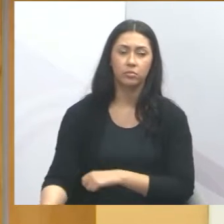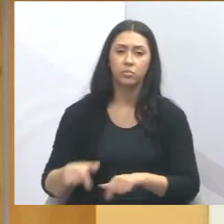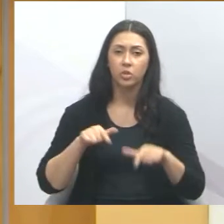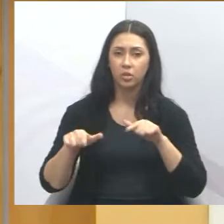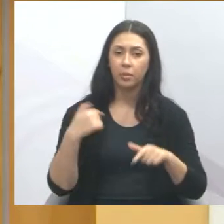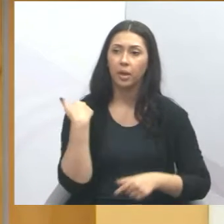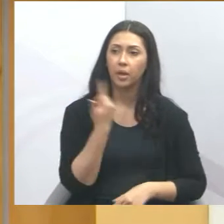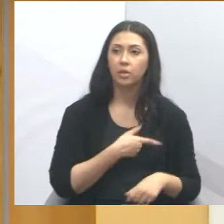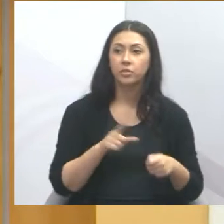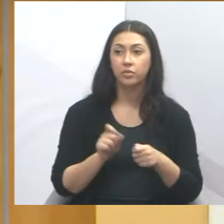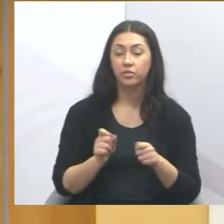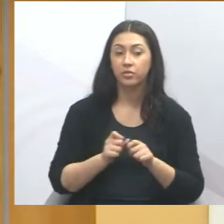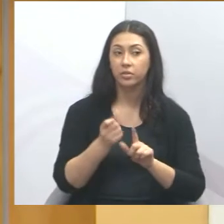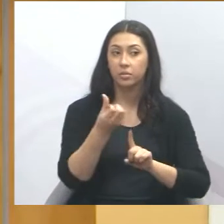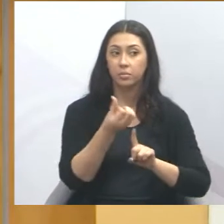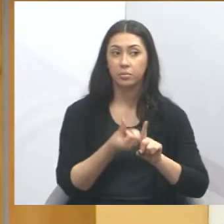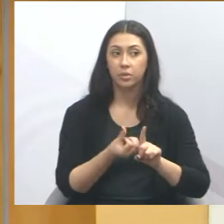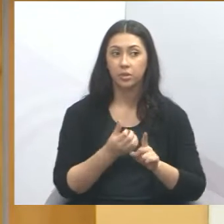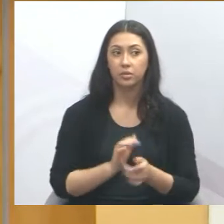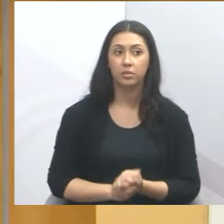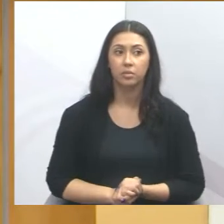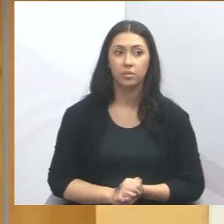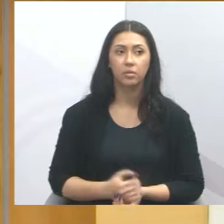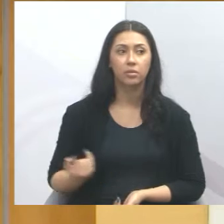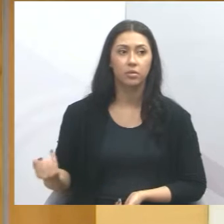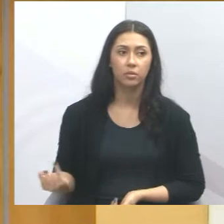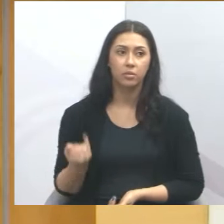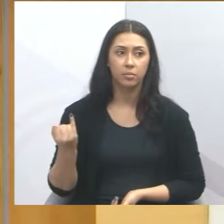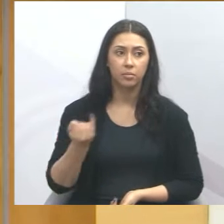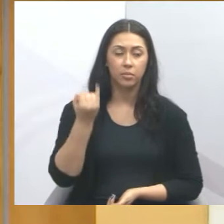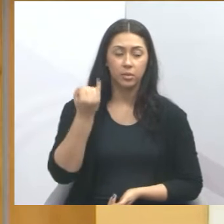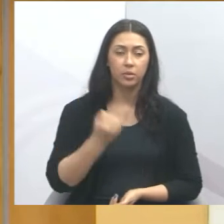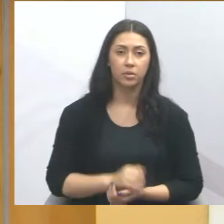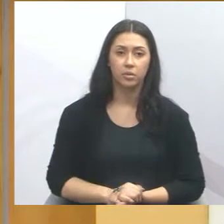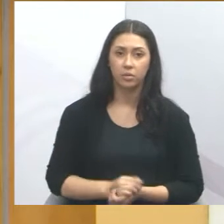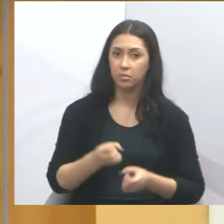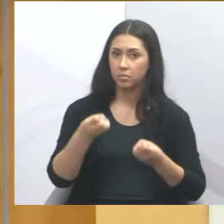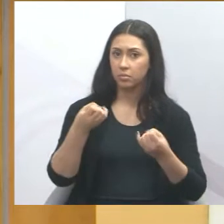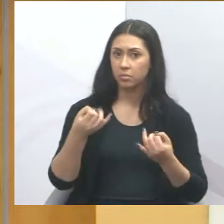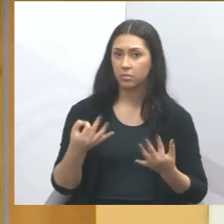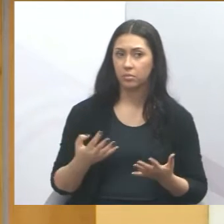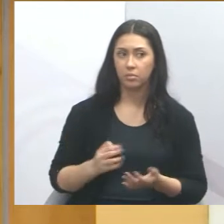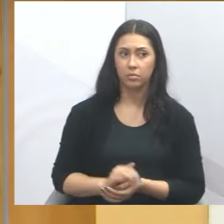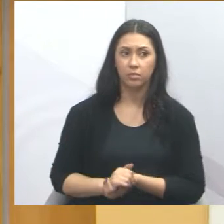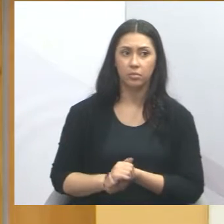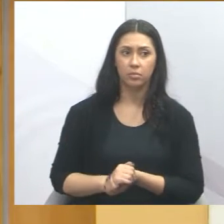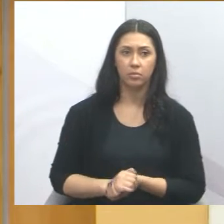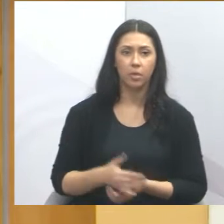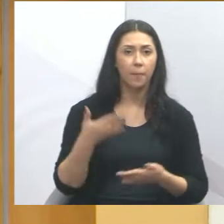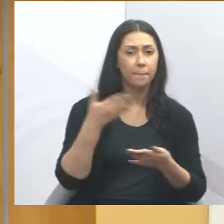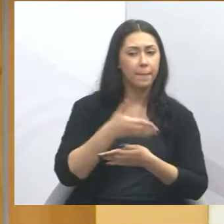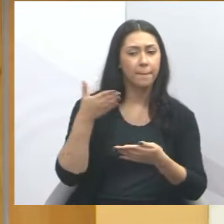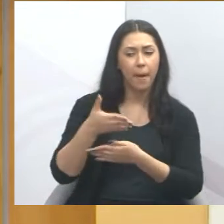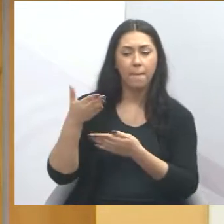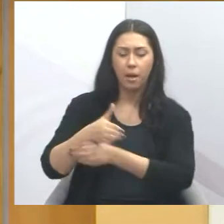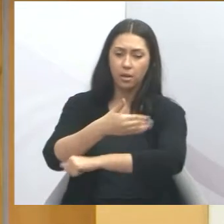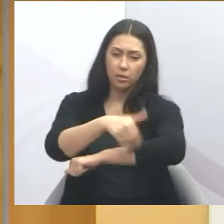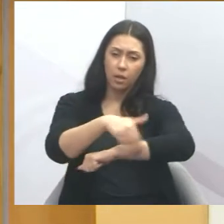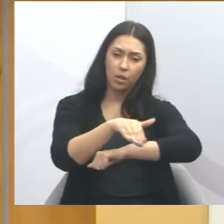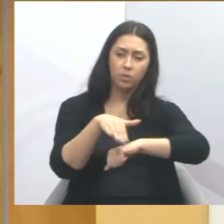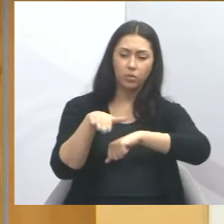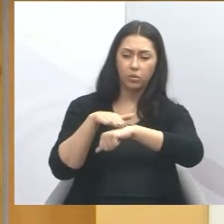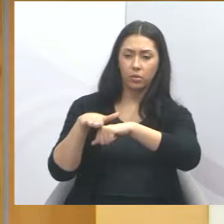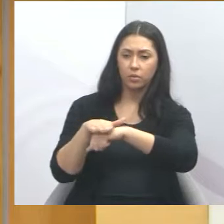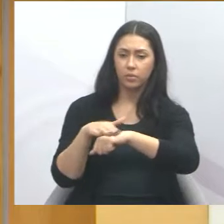no primeiro semestre, e para mim é sempre importante, diante dessa prestação de contas, sair às ruas, conversar com as pessoas